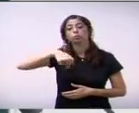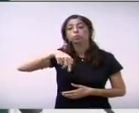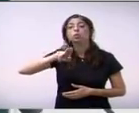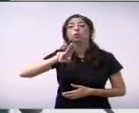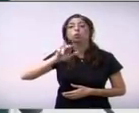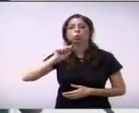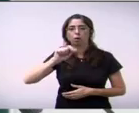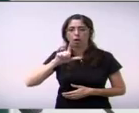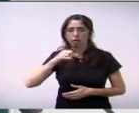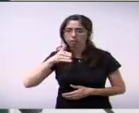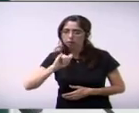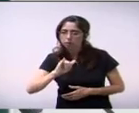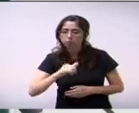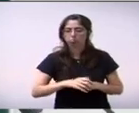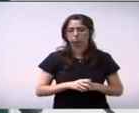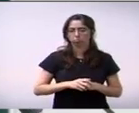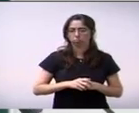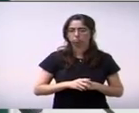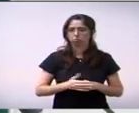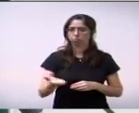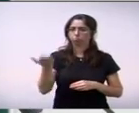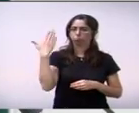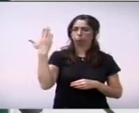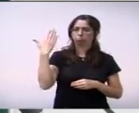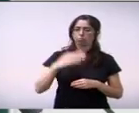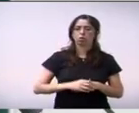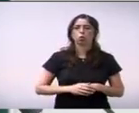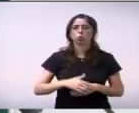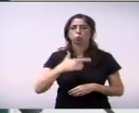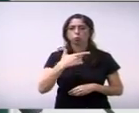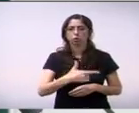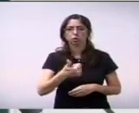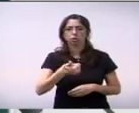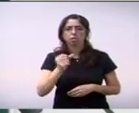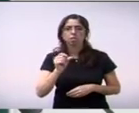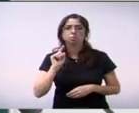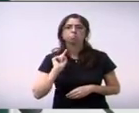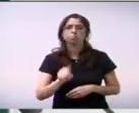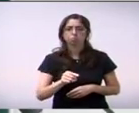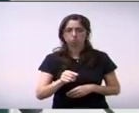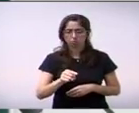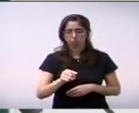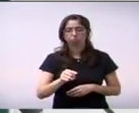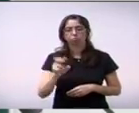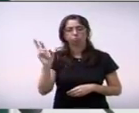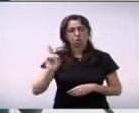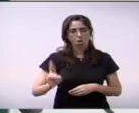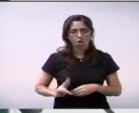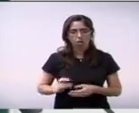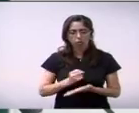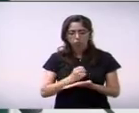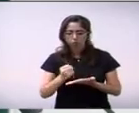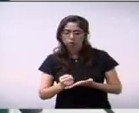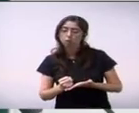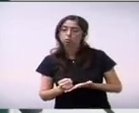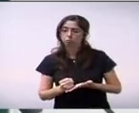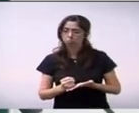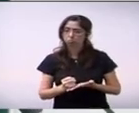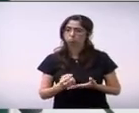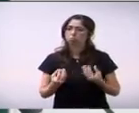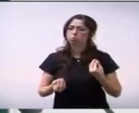a empresa com objeto de prestação de escolinhas e ela está fazendo está prestando serviço de